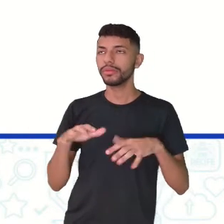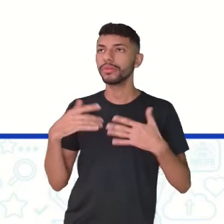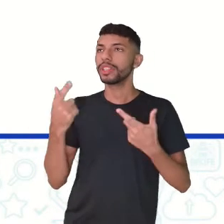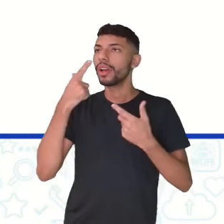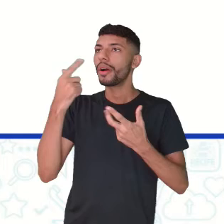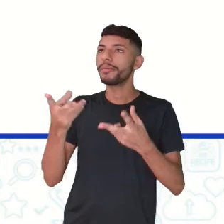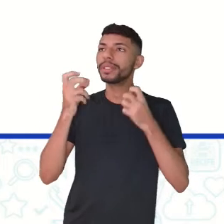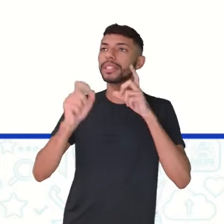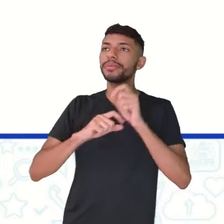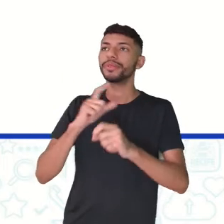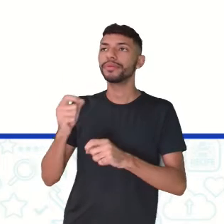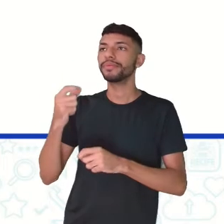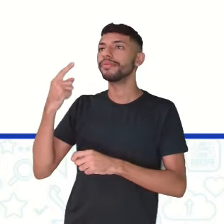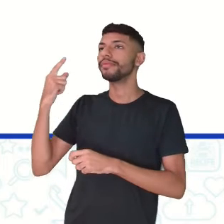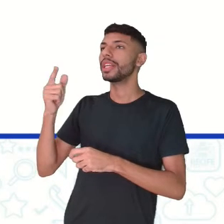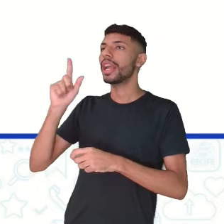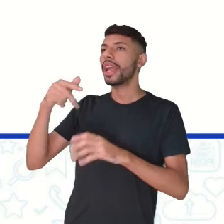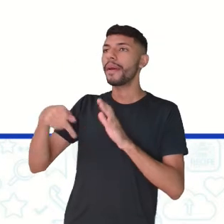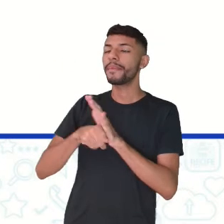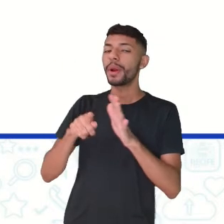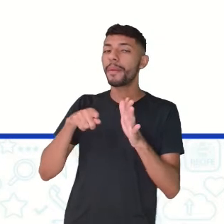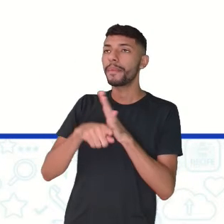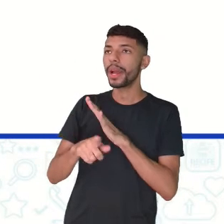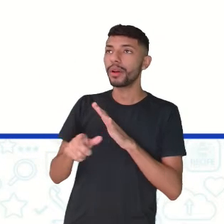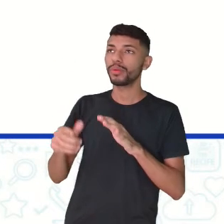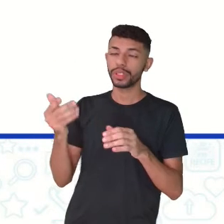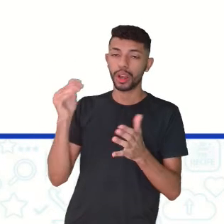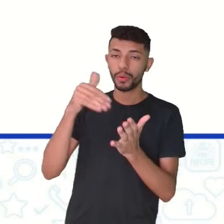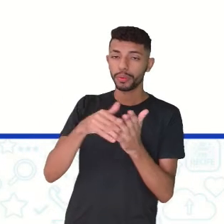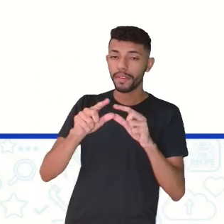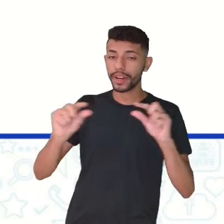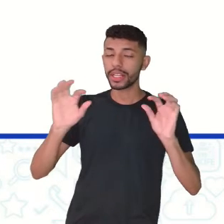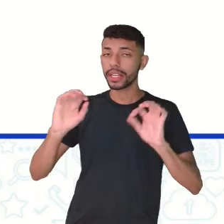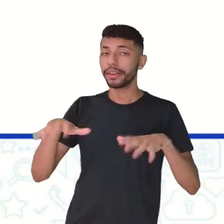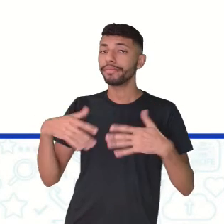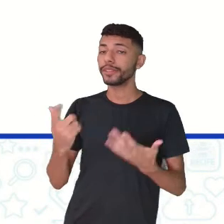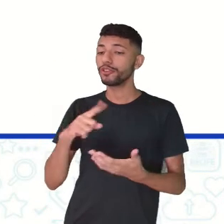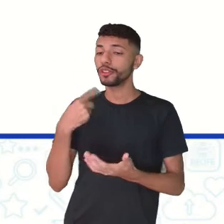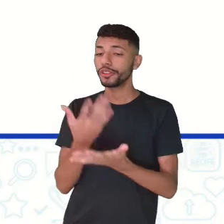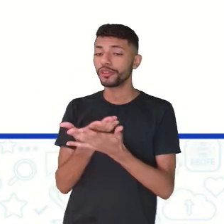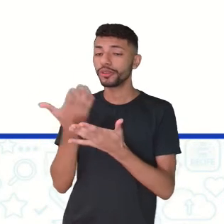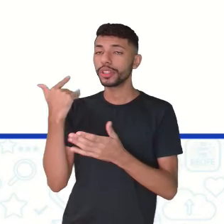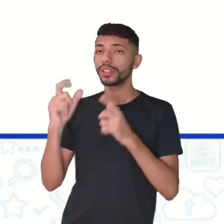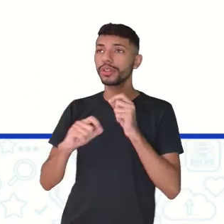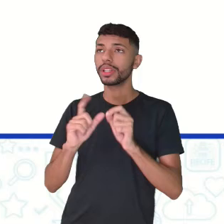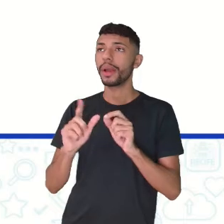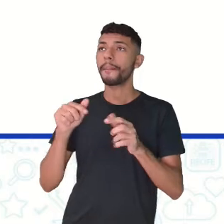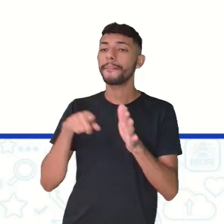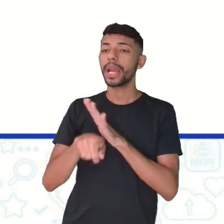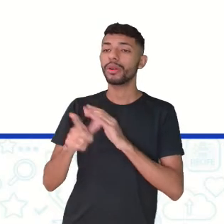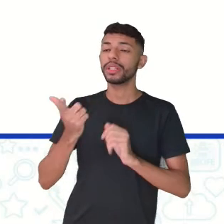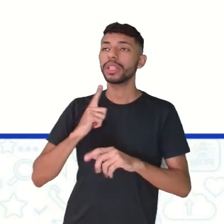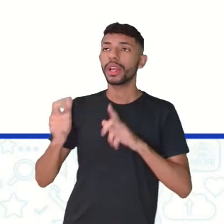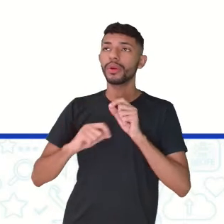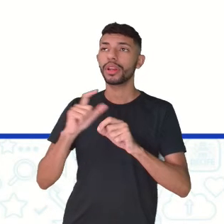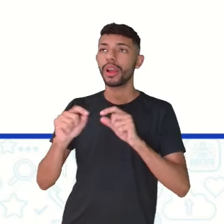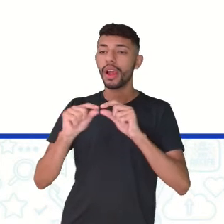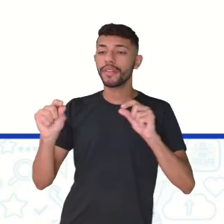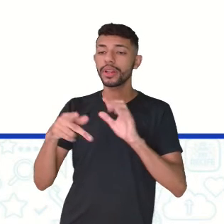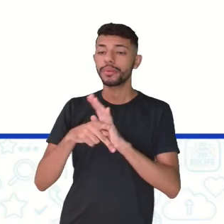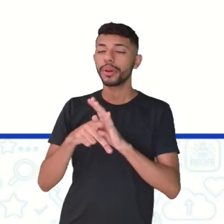última frase é uma pergunta. E, como a gente viu, toda pergunta, em inglês, ela tem uma expressão que a frase está na